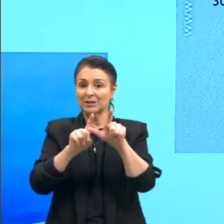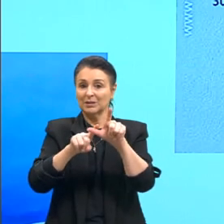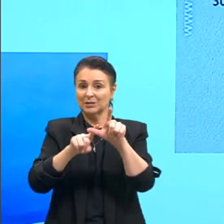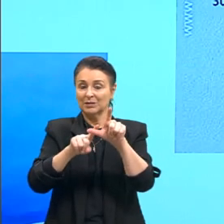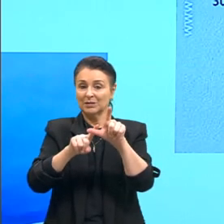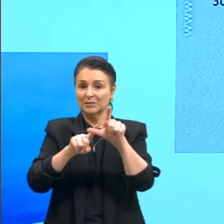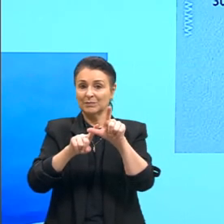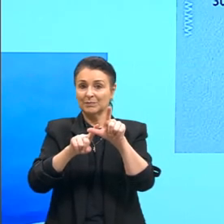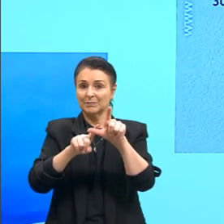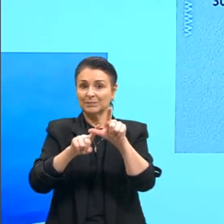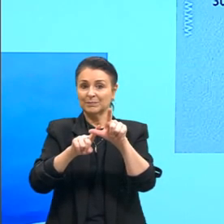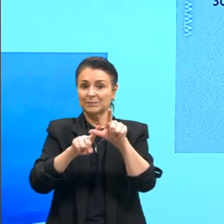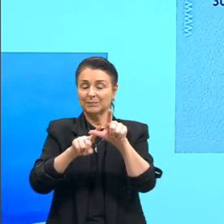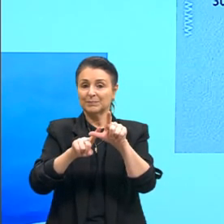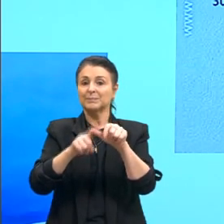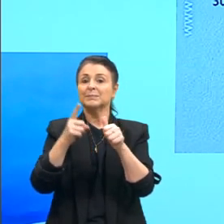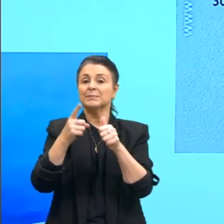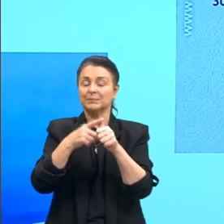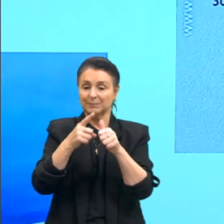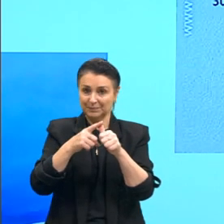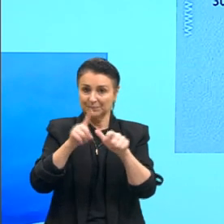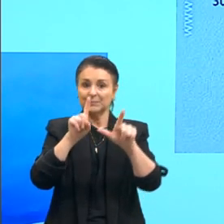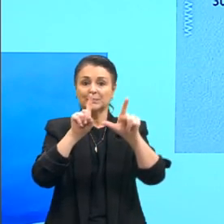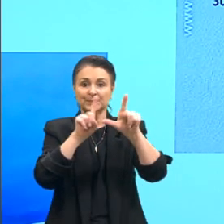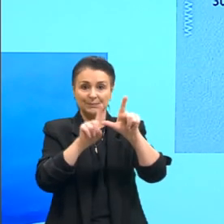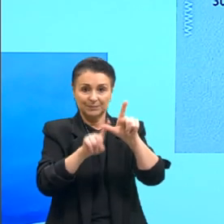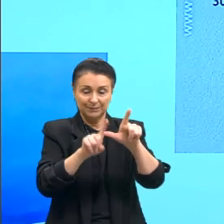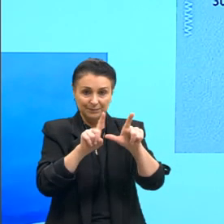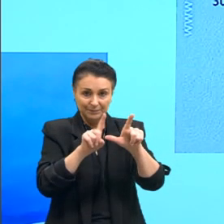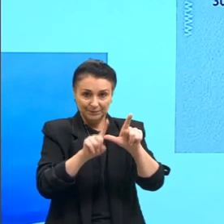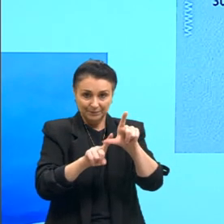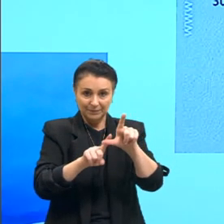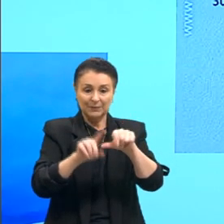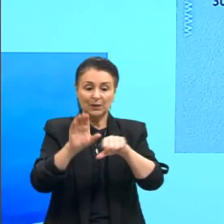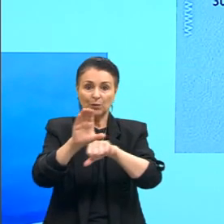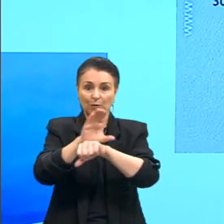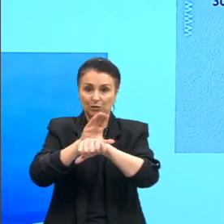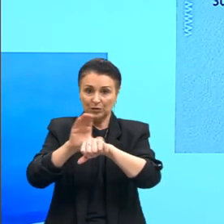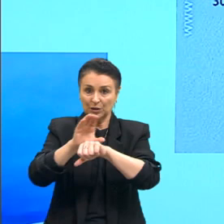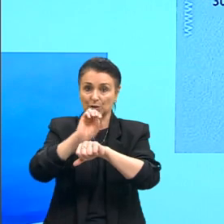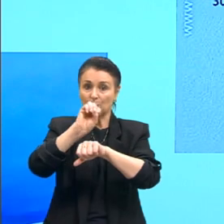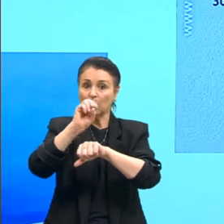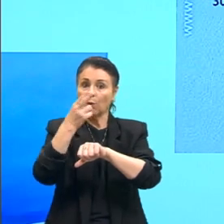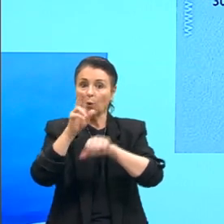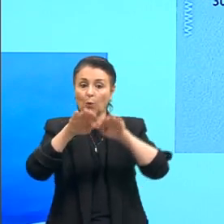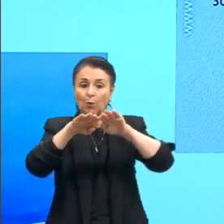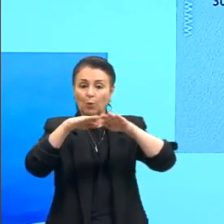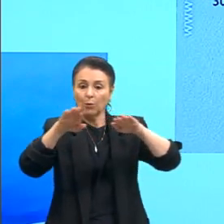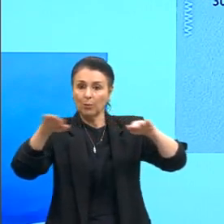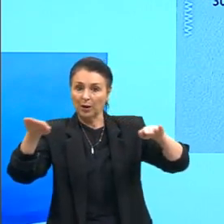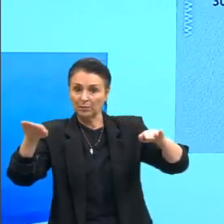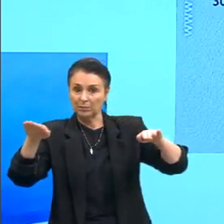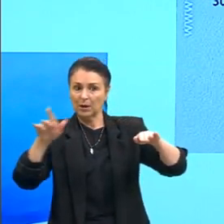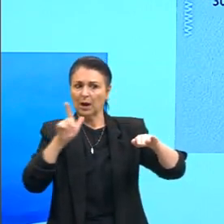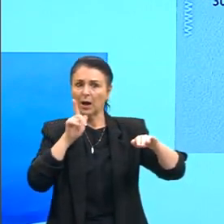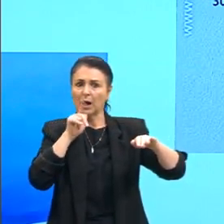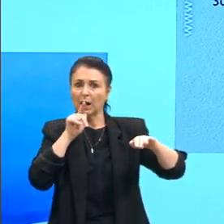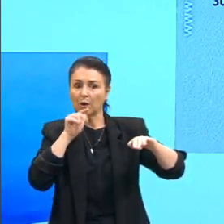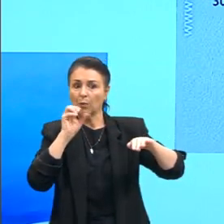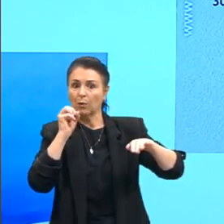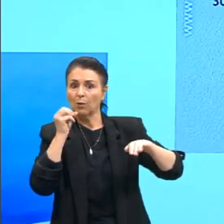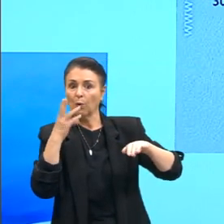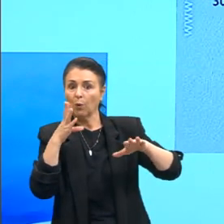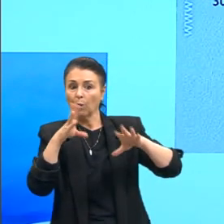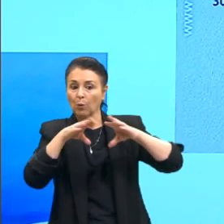a lá, desculpa, a primeira letra é se é continente ou é marítima, se é na água, né, na água